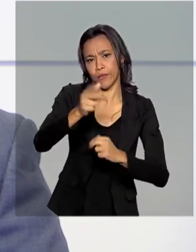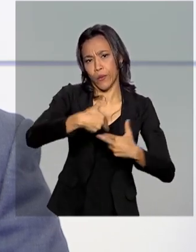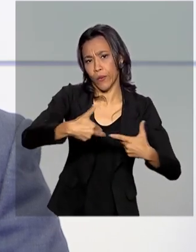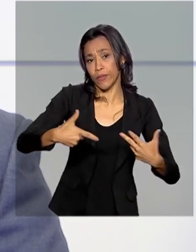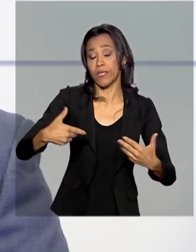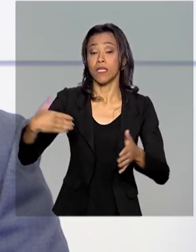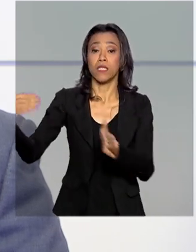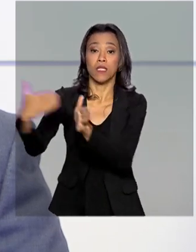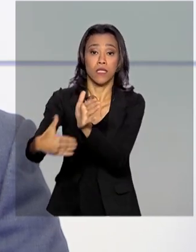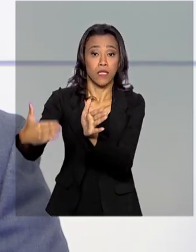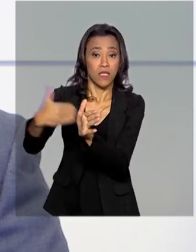as barreiras de toda a ordem caem.